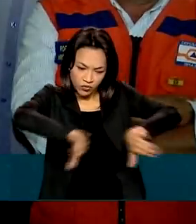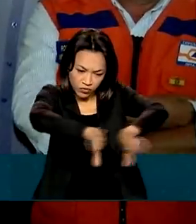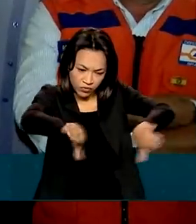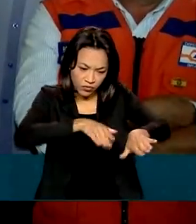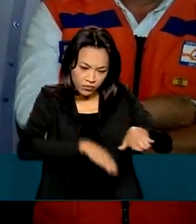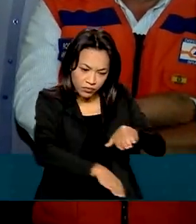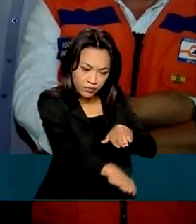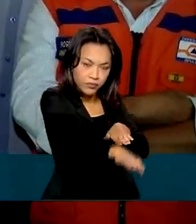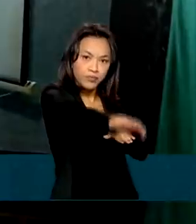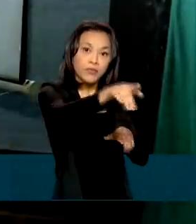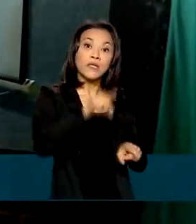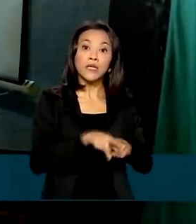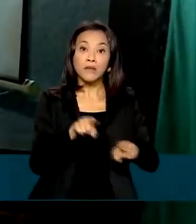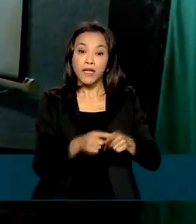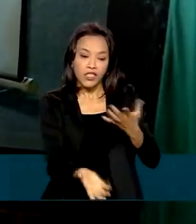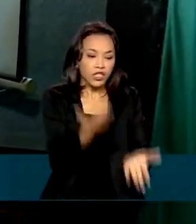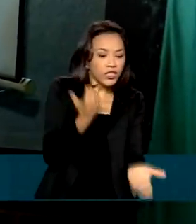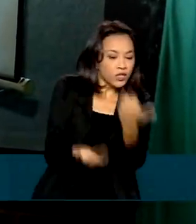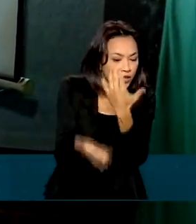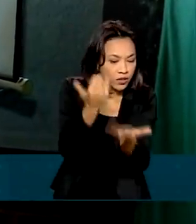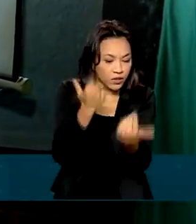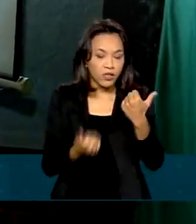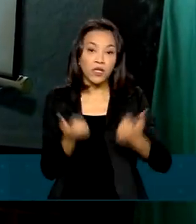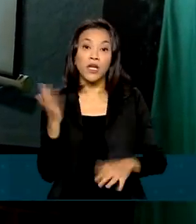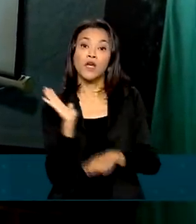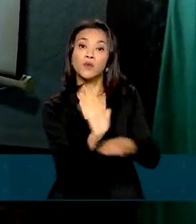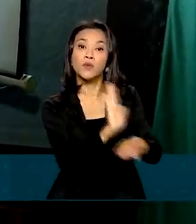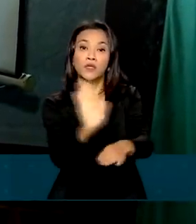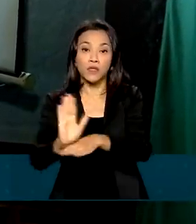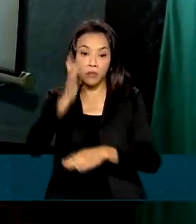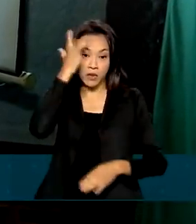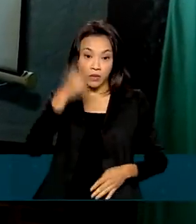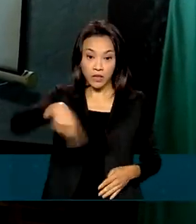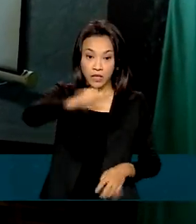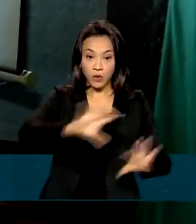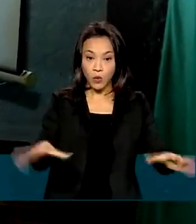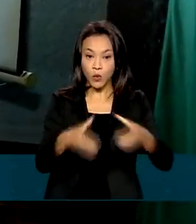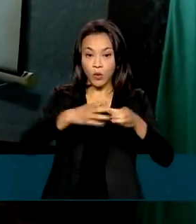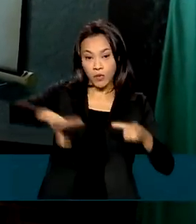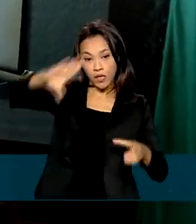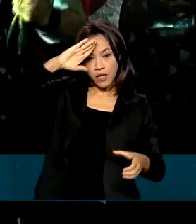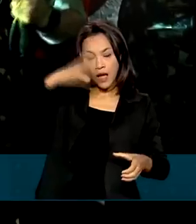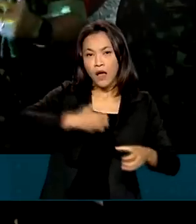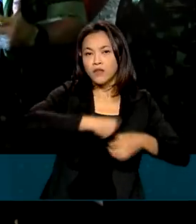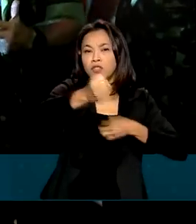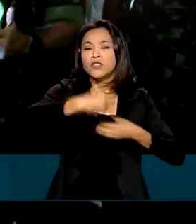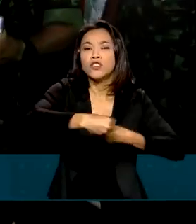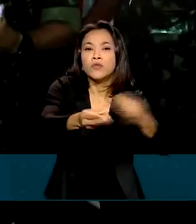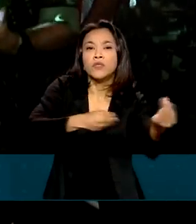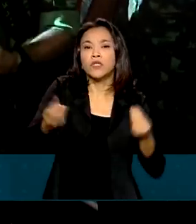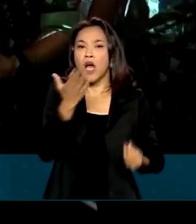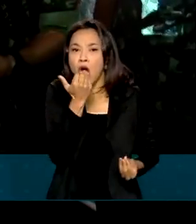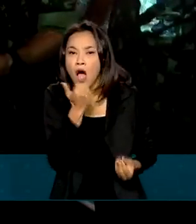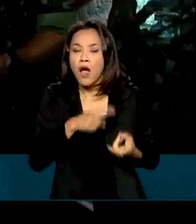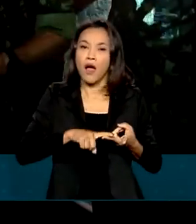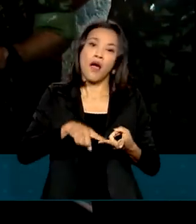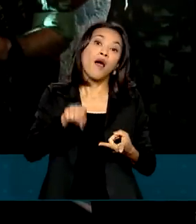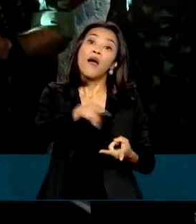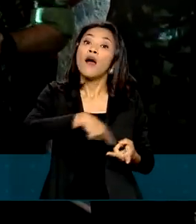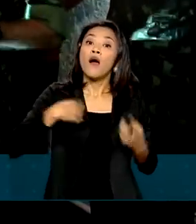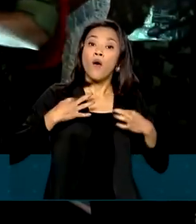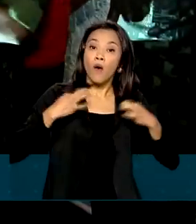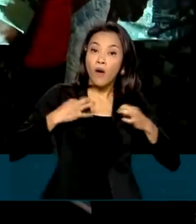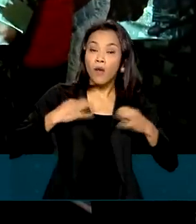escombros e resgate de vítimas. Os militares também são responsáveis pela distribuição de alimentos, remédios, água e